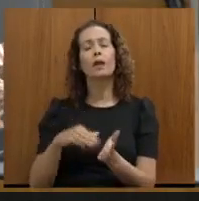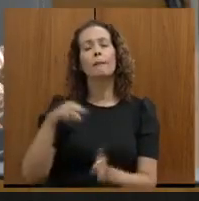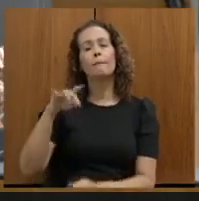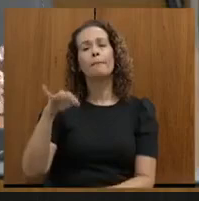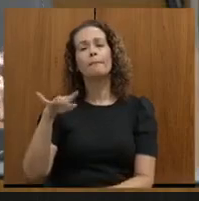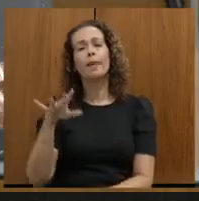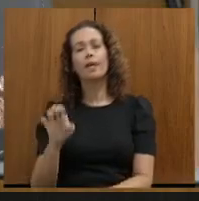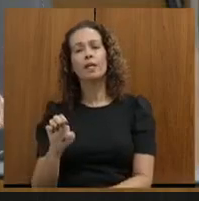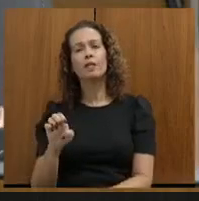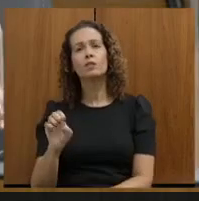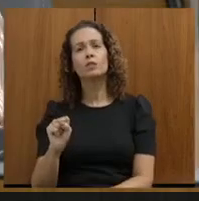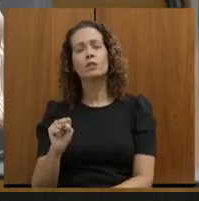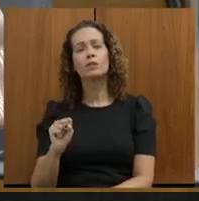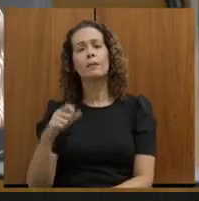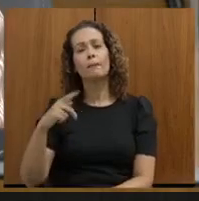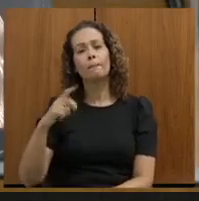assim,